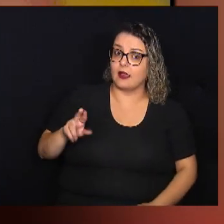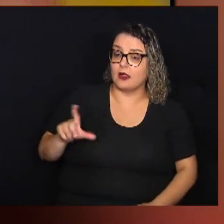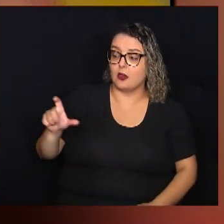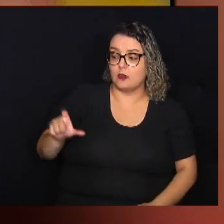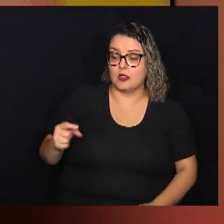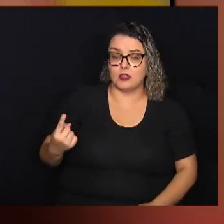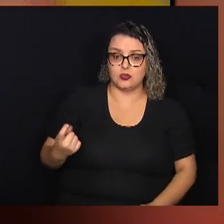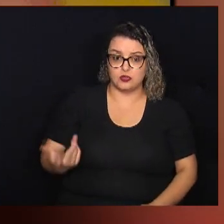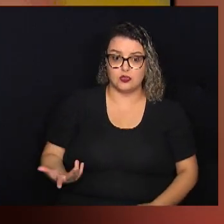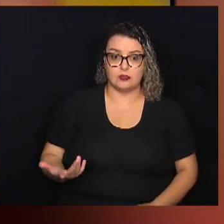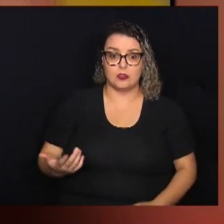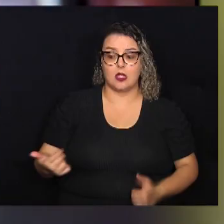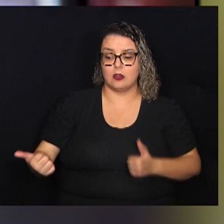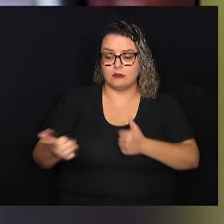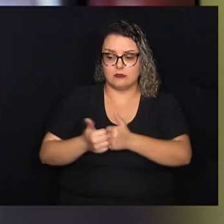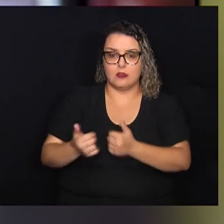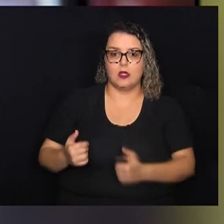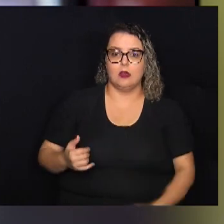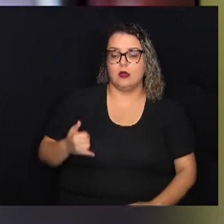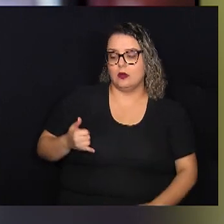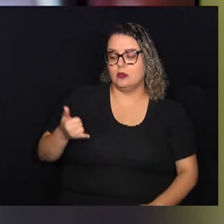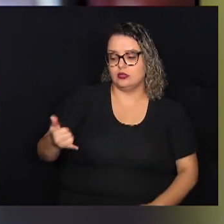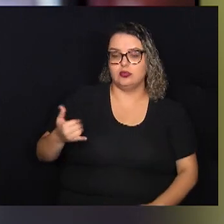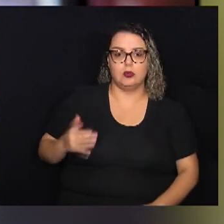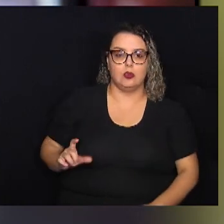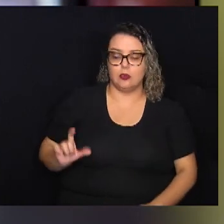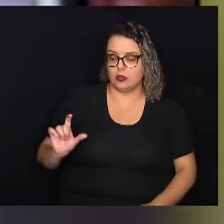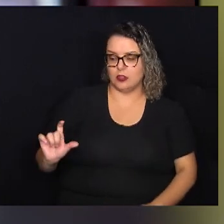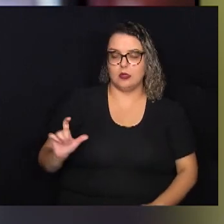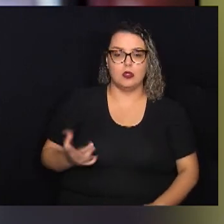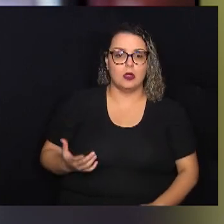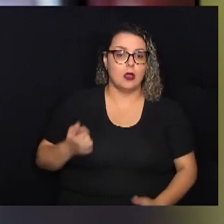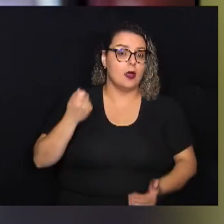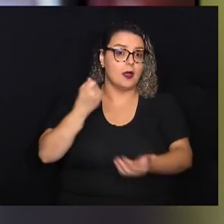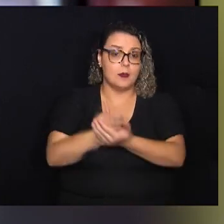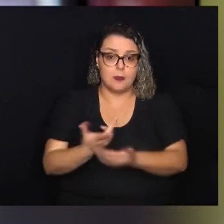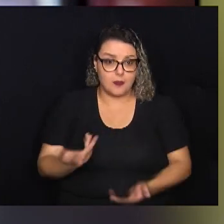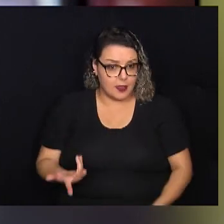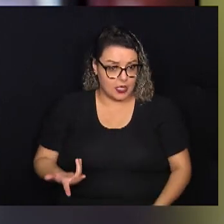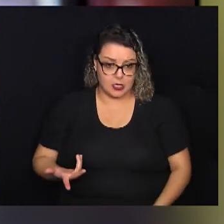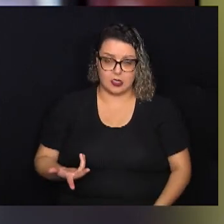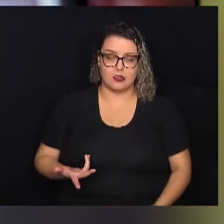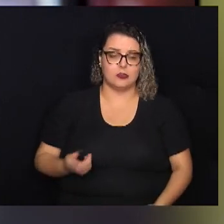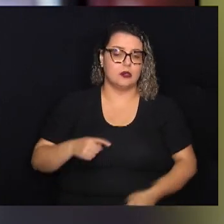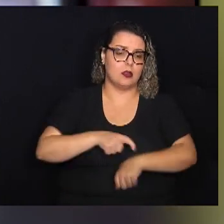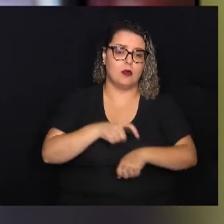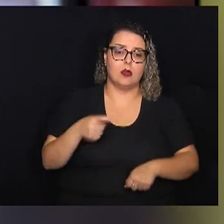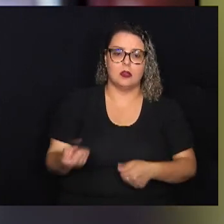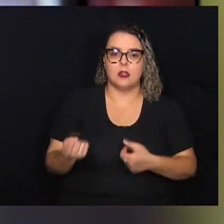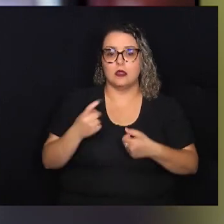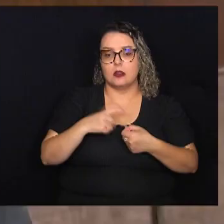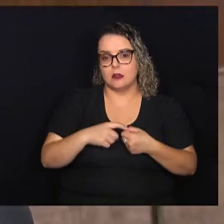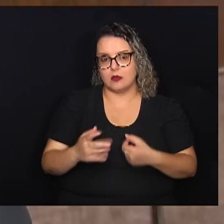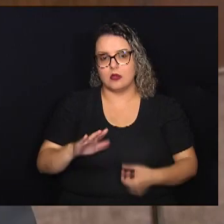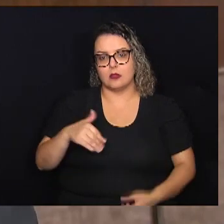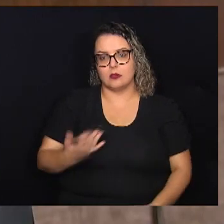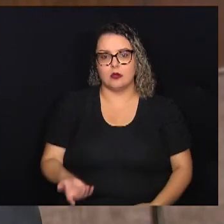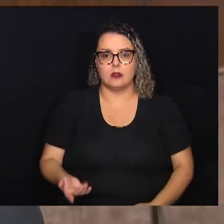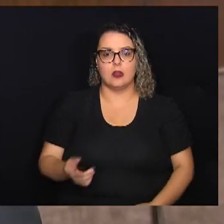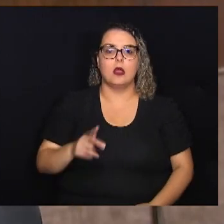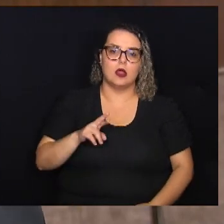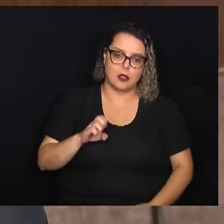aproxima. Hoje a tecnologia em todos os lugares é aceita, se aproxima o seu cartão de crédito, débito, paga a passagem, aí na volta, quando ele vier, ele recarrega